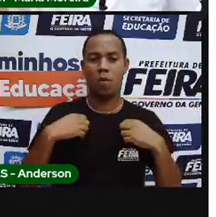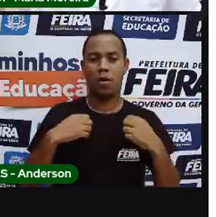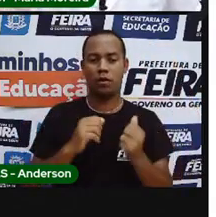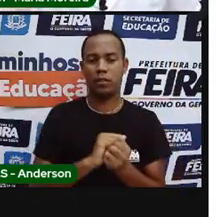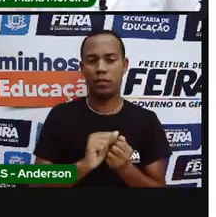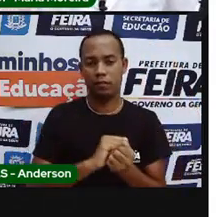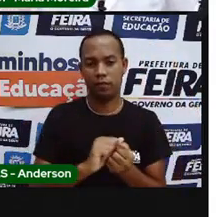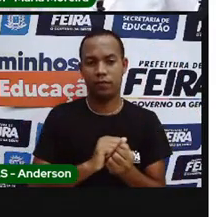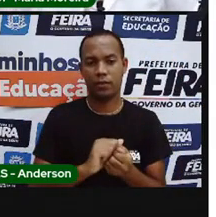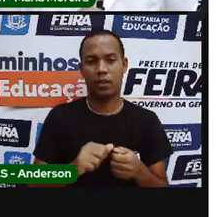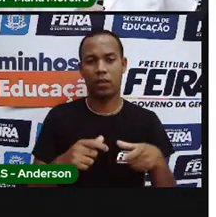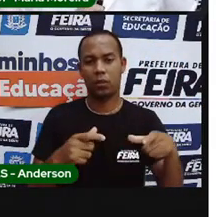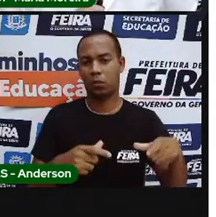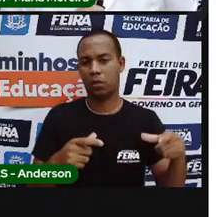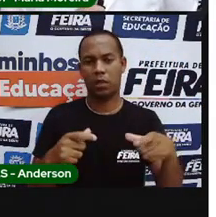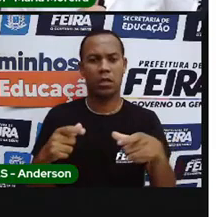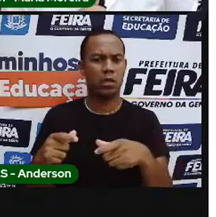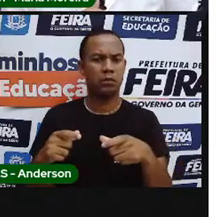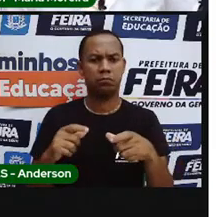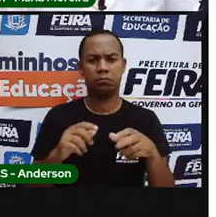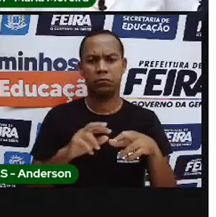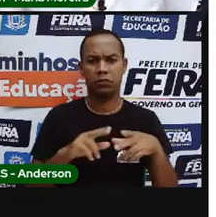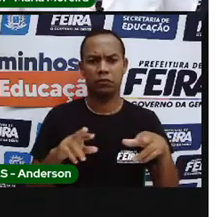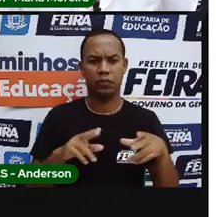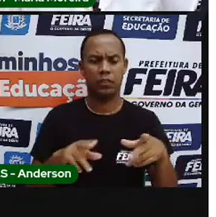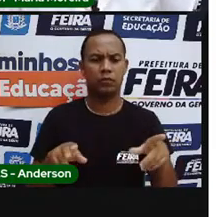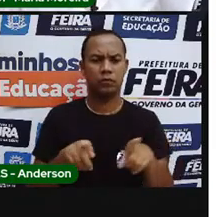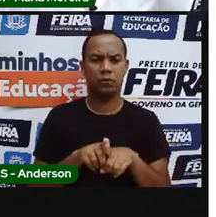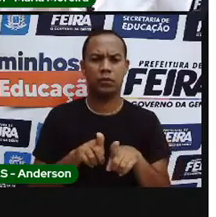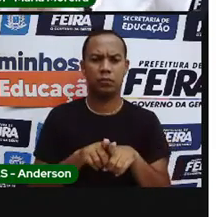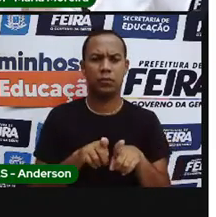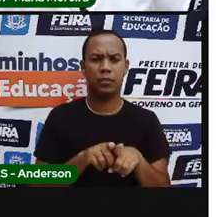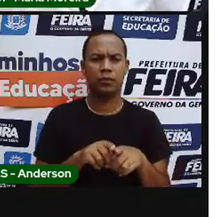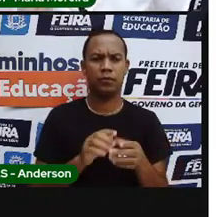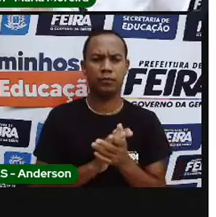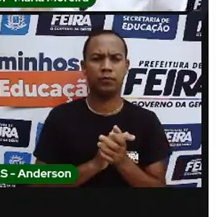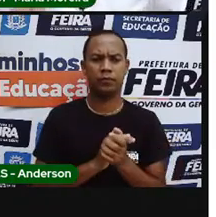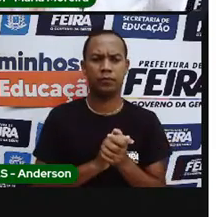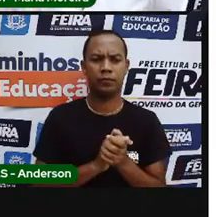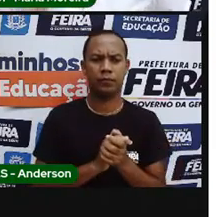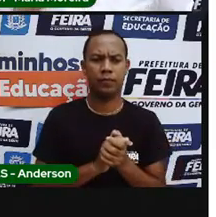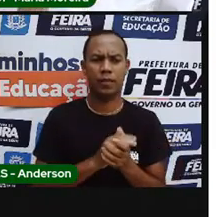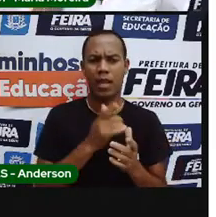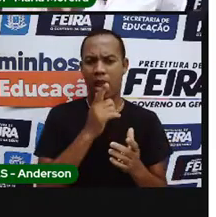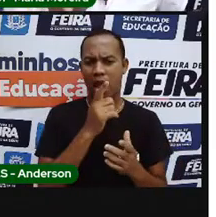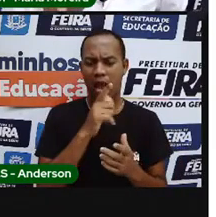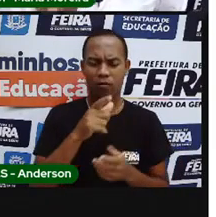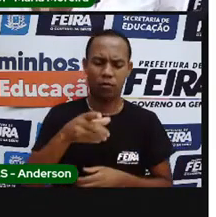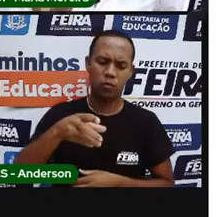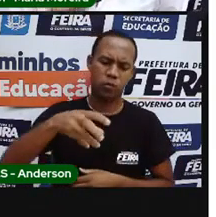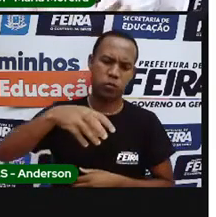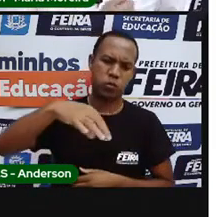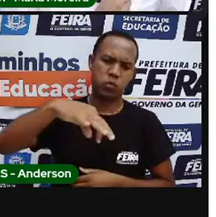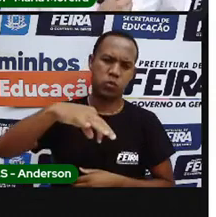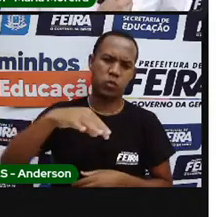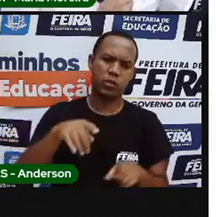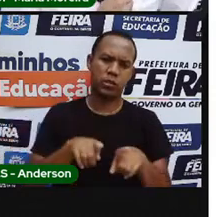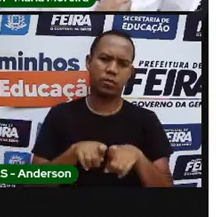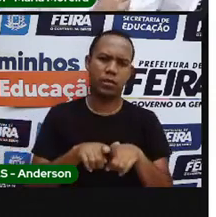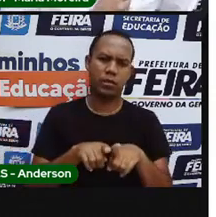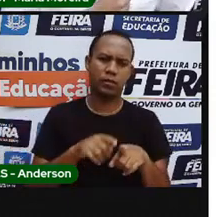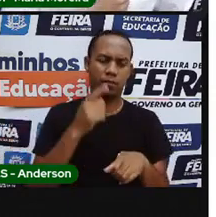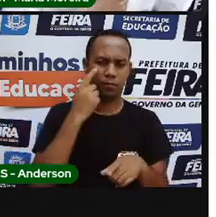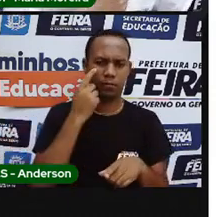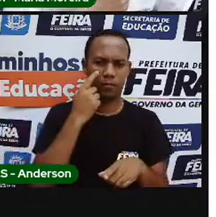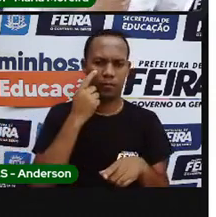quintal, para morar plantas depois que a chuva passa. Então, isso é o quê? Captação de água. O pessoal aí da zona rural, né?